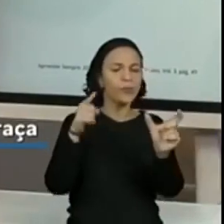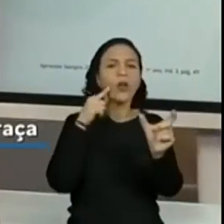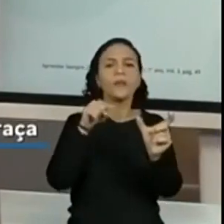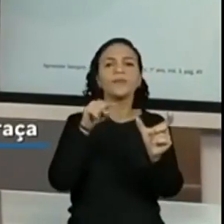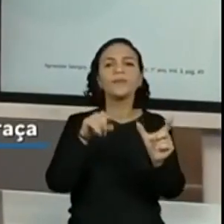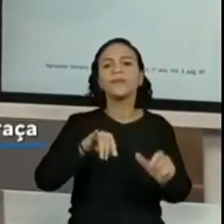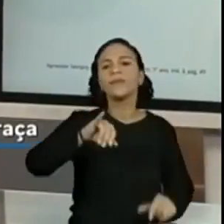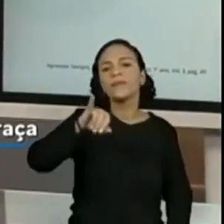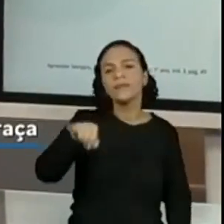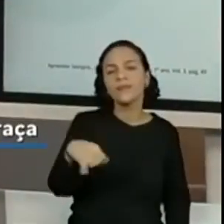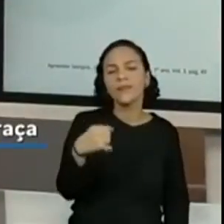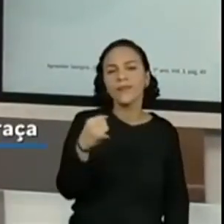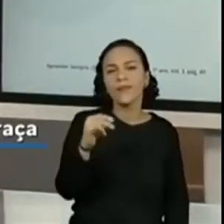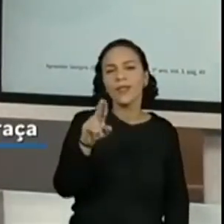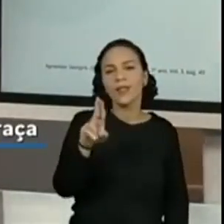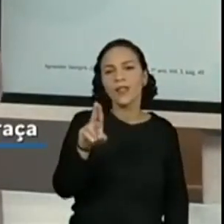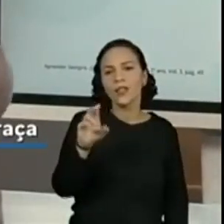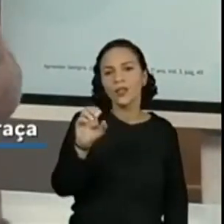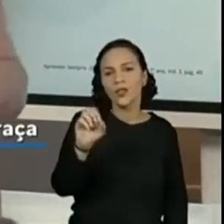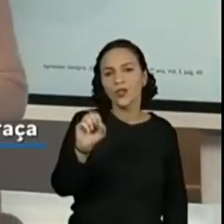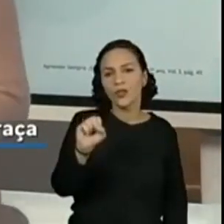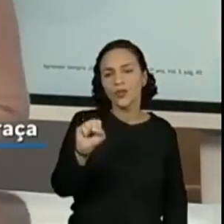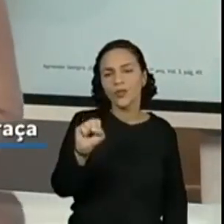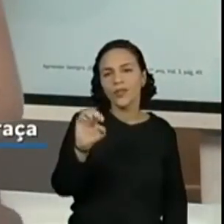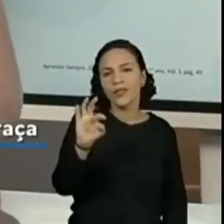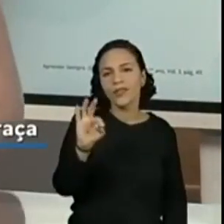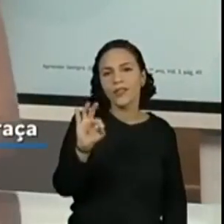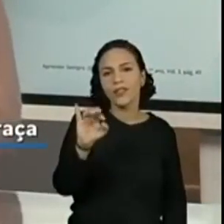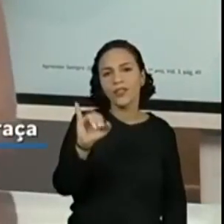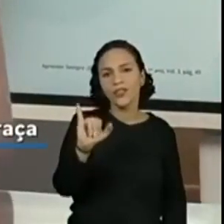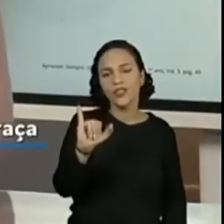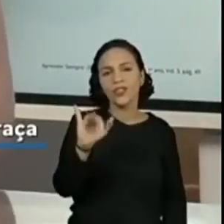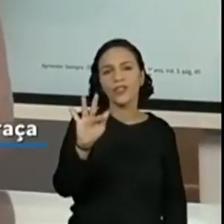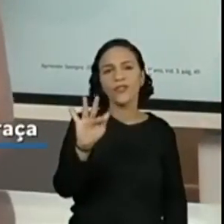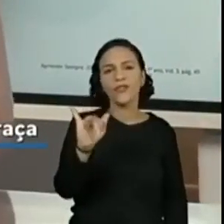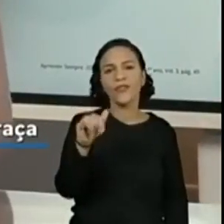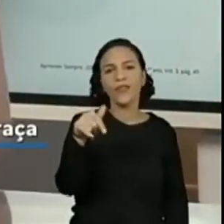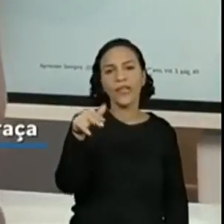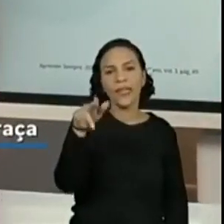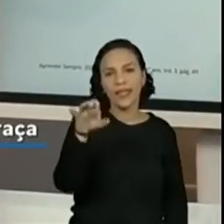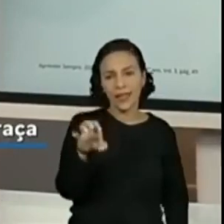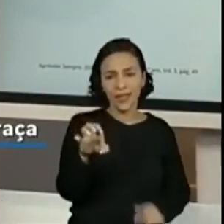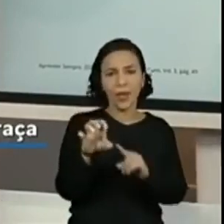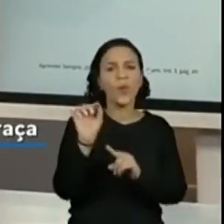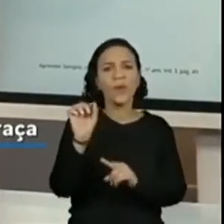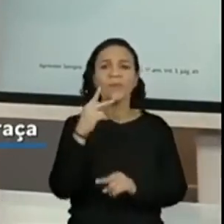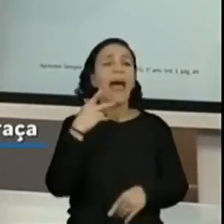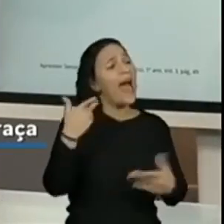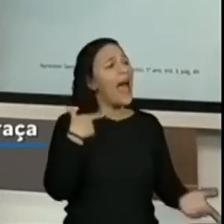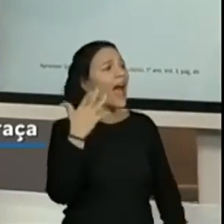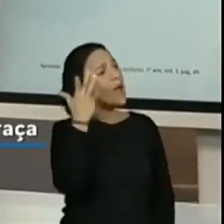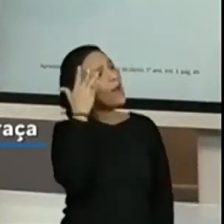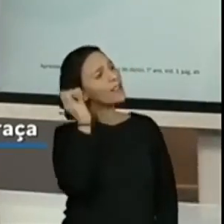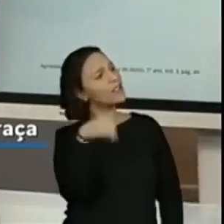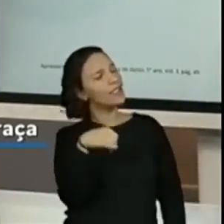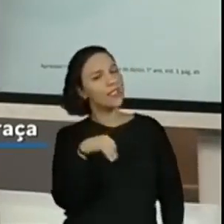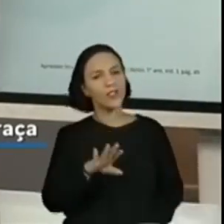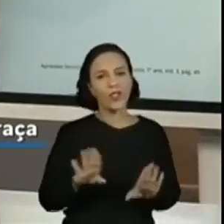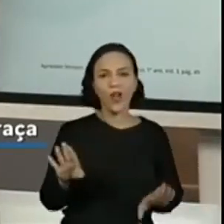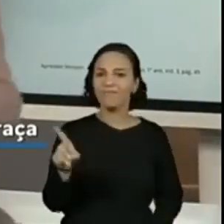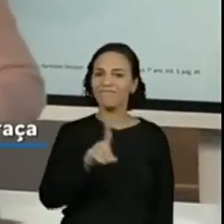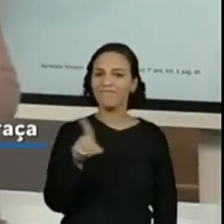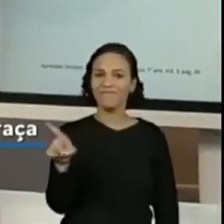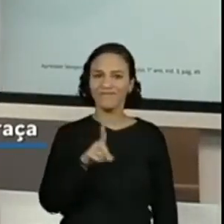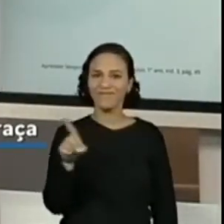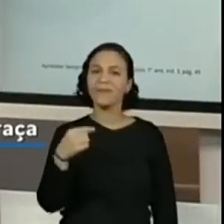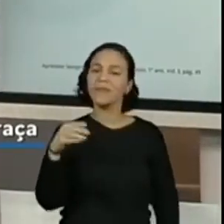do justifique. Justifique, não é só falar, ah, porque eu acho que é. Ah, não, porque é isso mesmo. Não pode ser